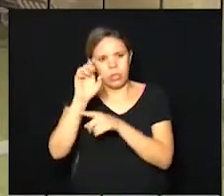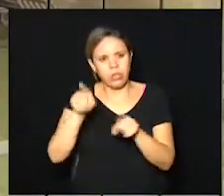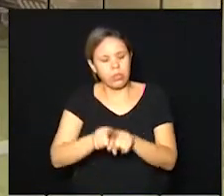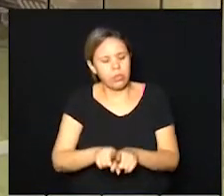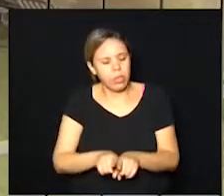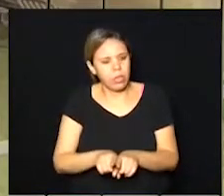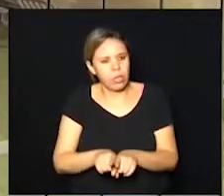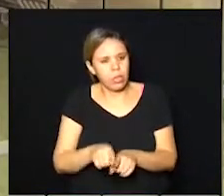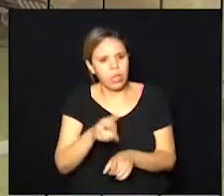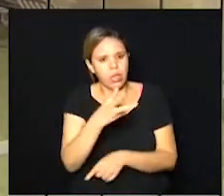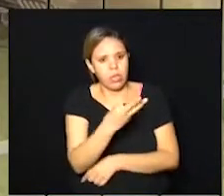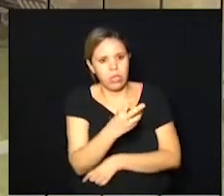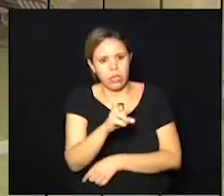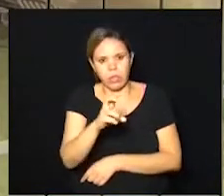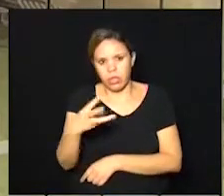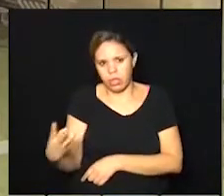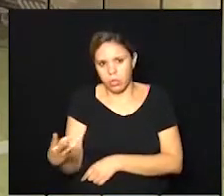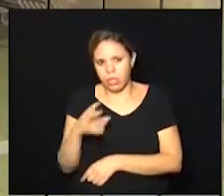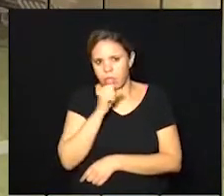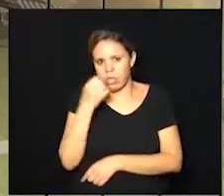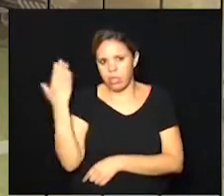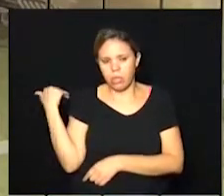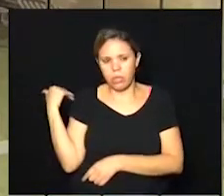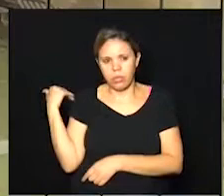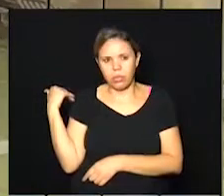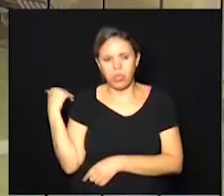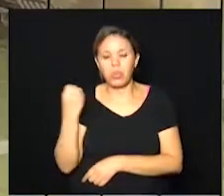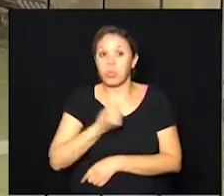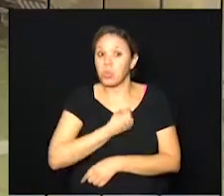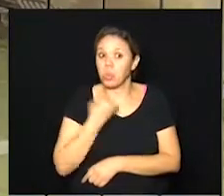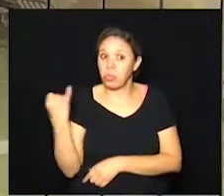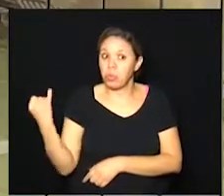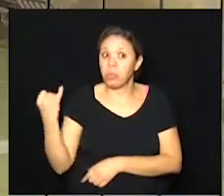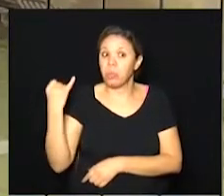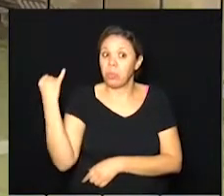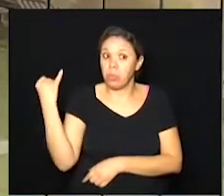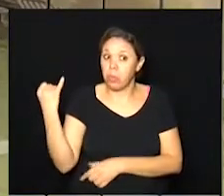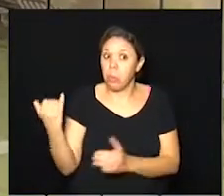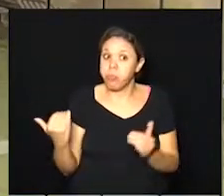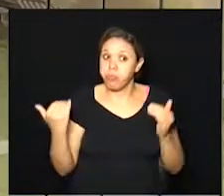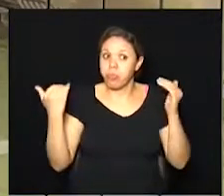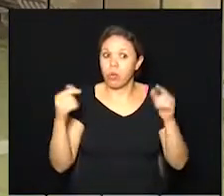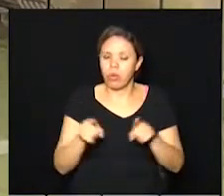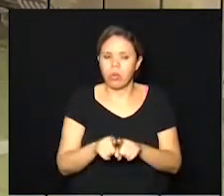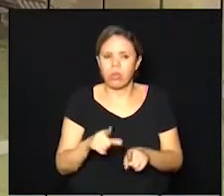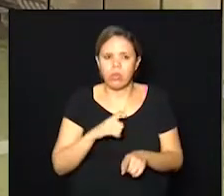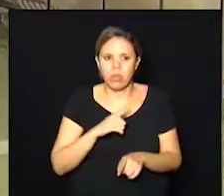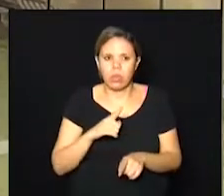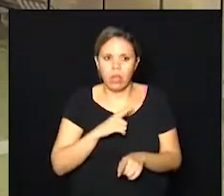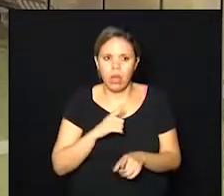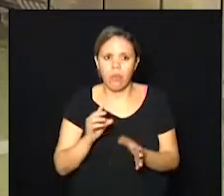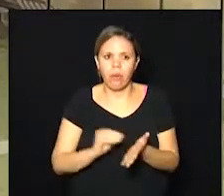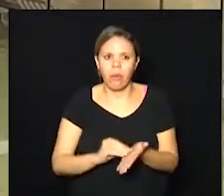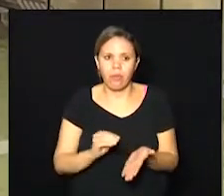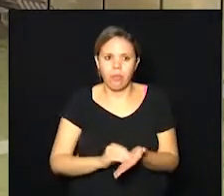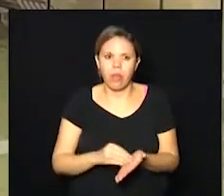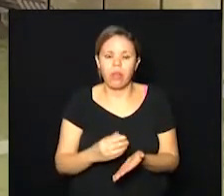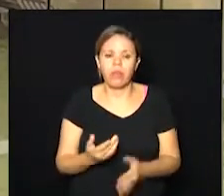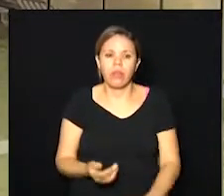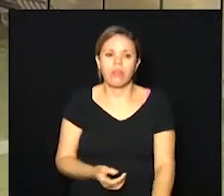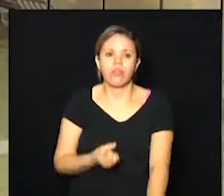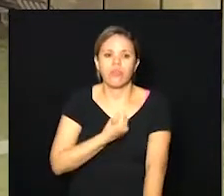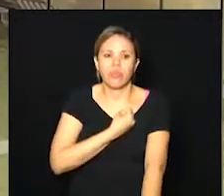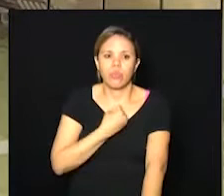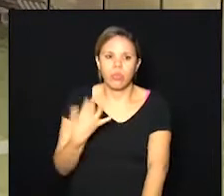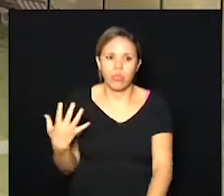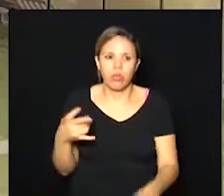353 no sábado. Portanto, número bastante considerável, já que existe uma certa escassez no número